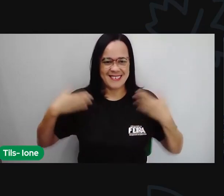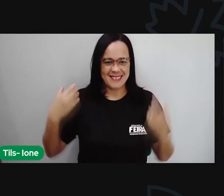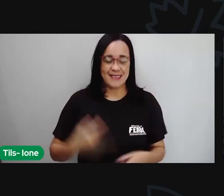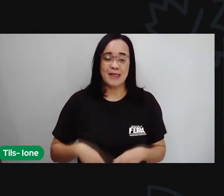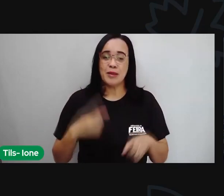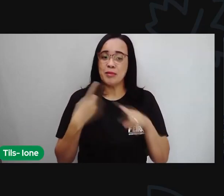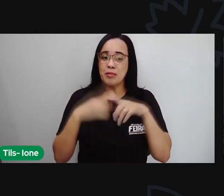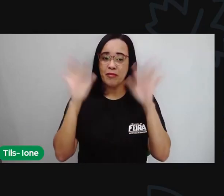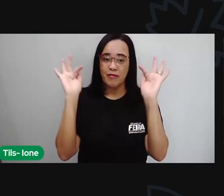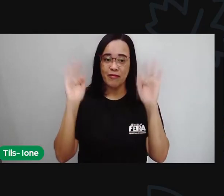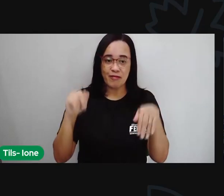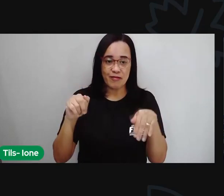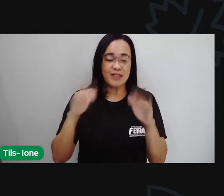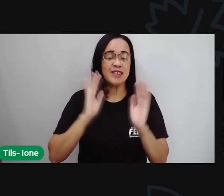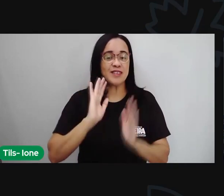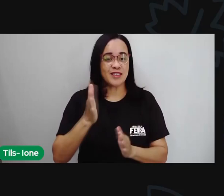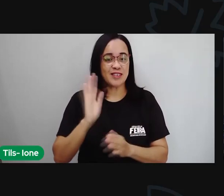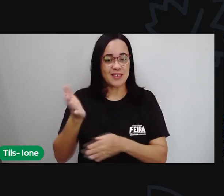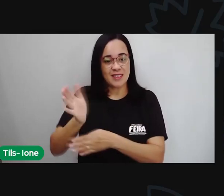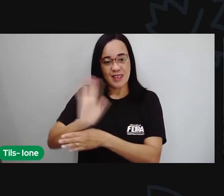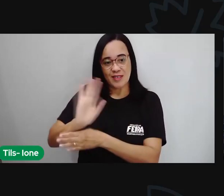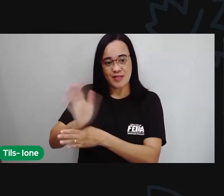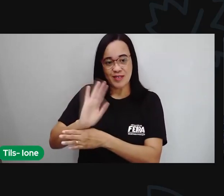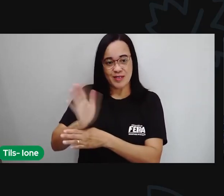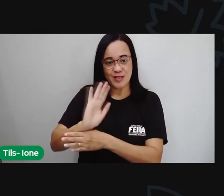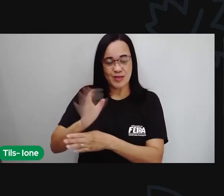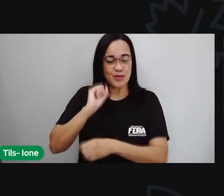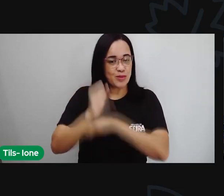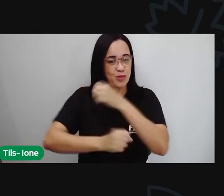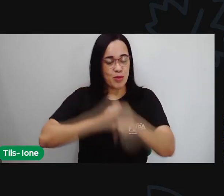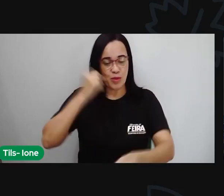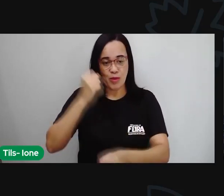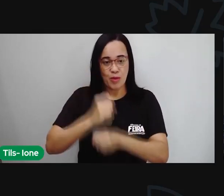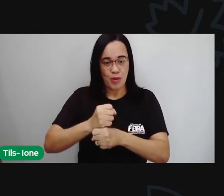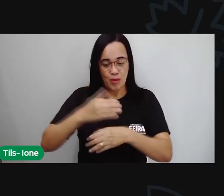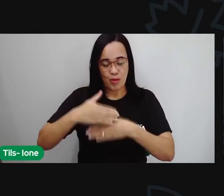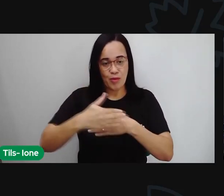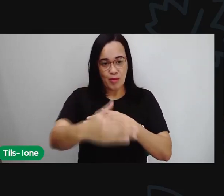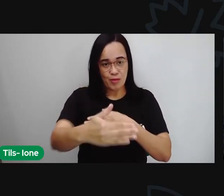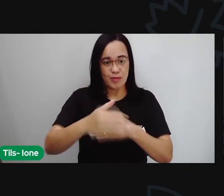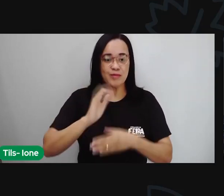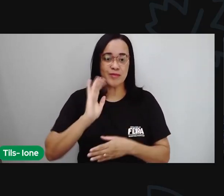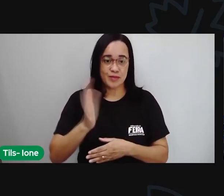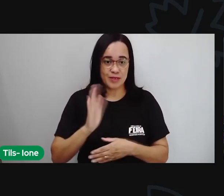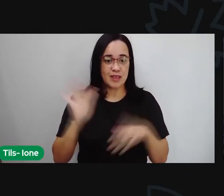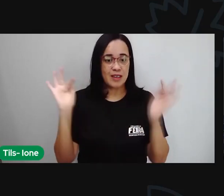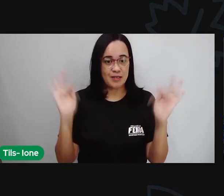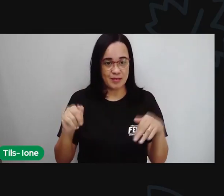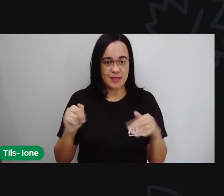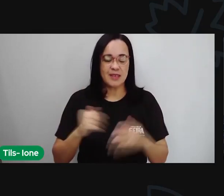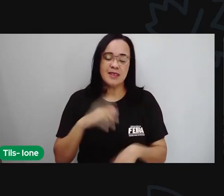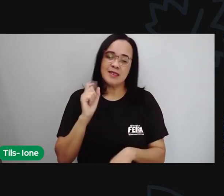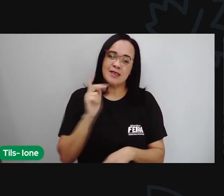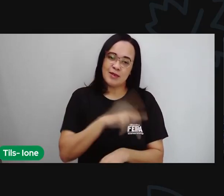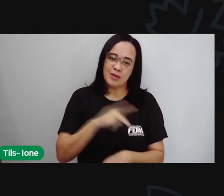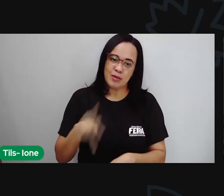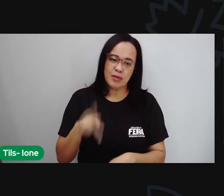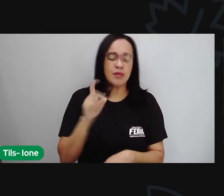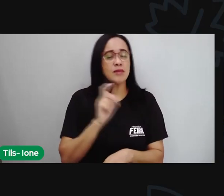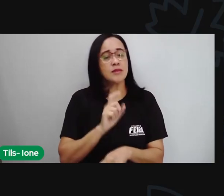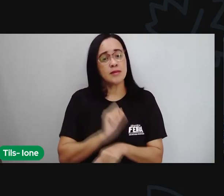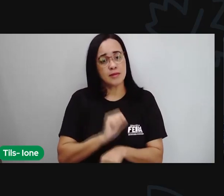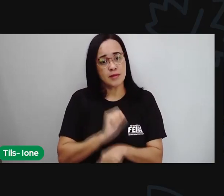finalizando as nossas videoaulas, finalizando o ano letivo. A Pró espera que vocês estejam aí aprendendo bastante,